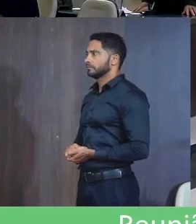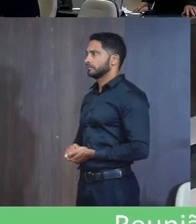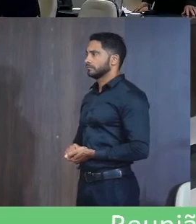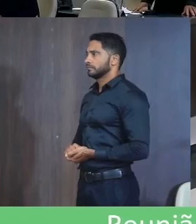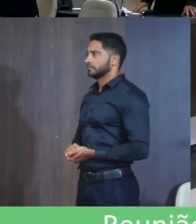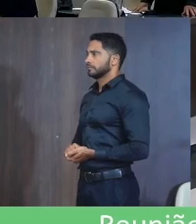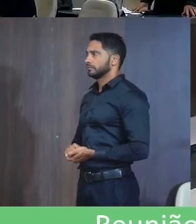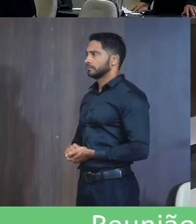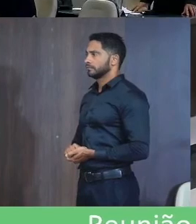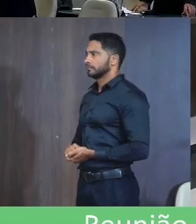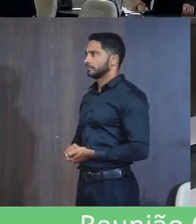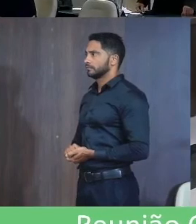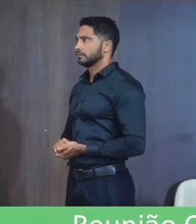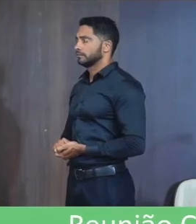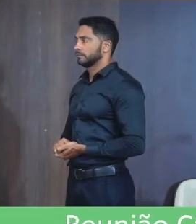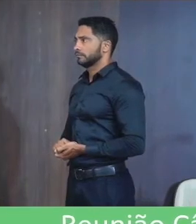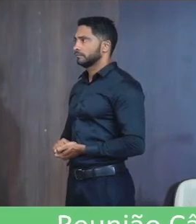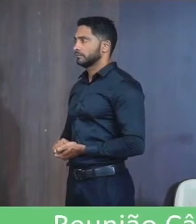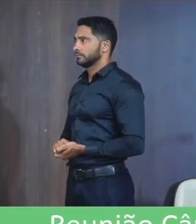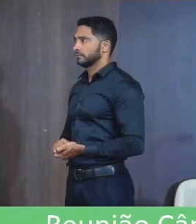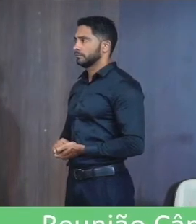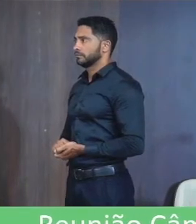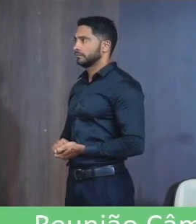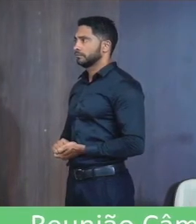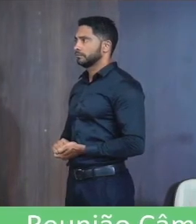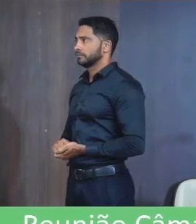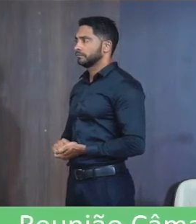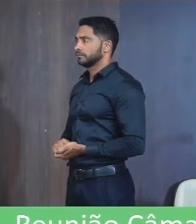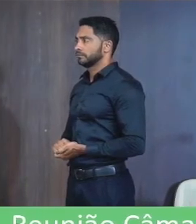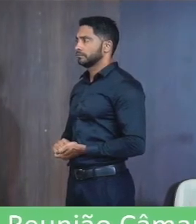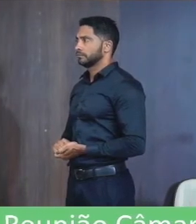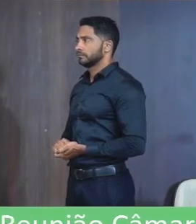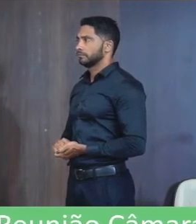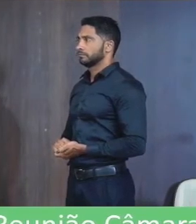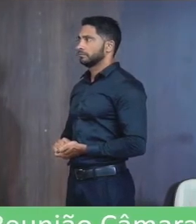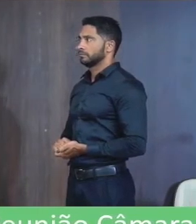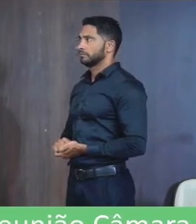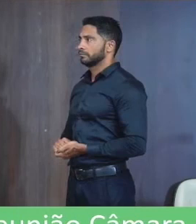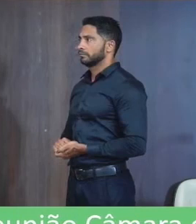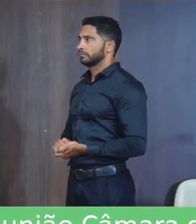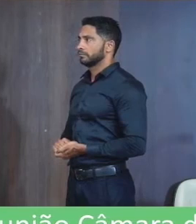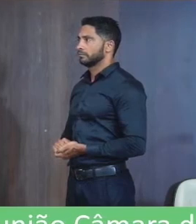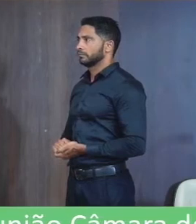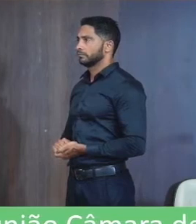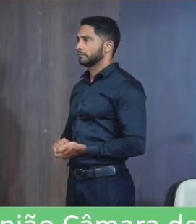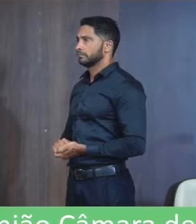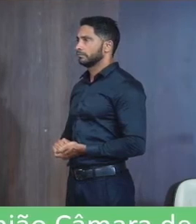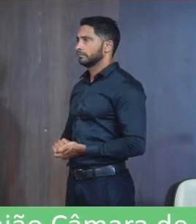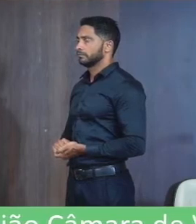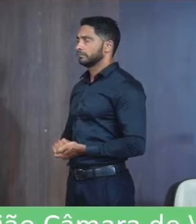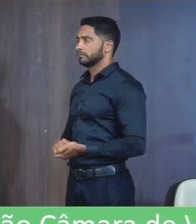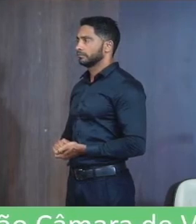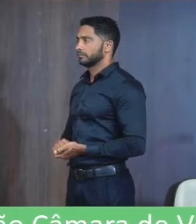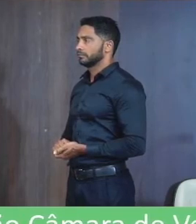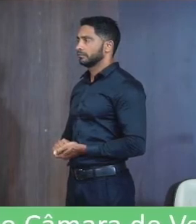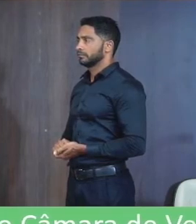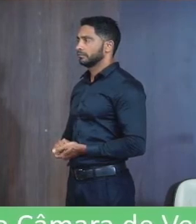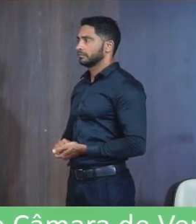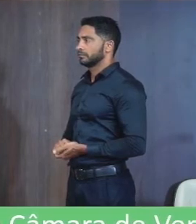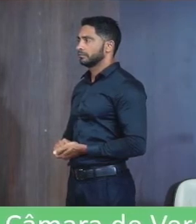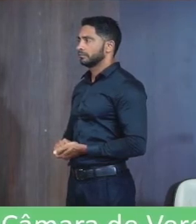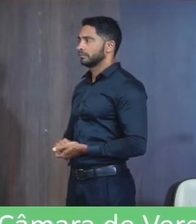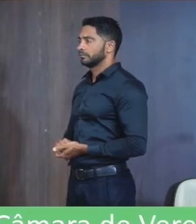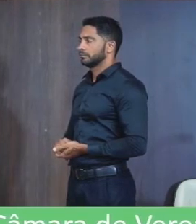Eu sou resplandecente No horizonte Que beija a ti Deus reconta